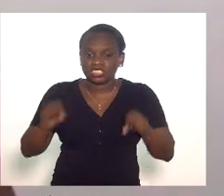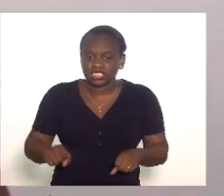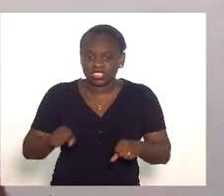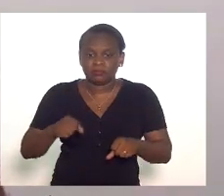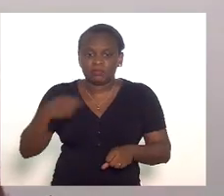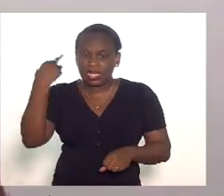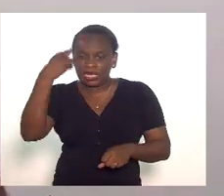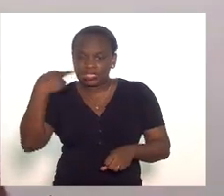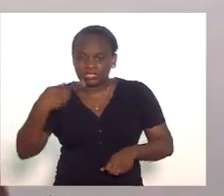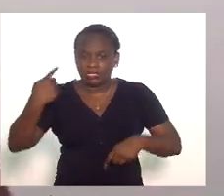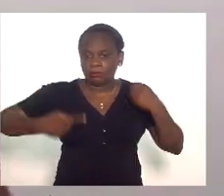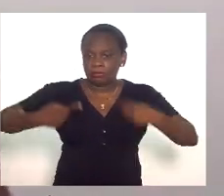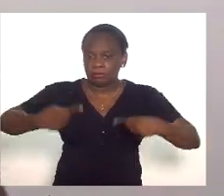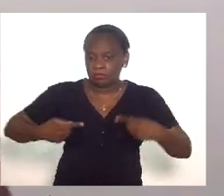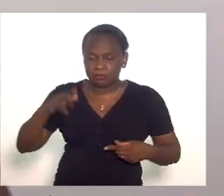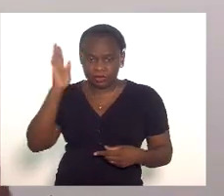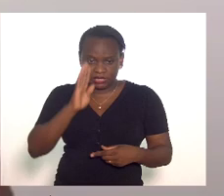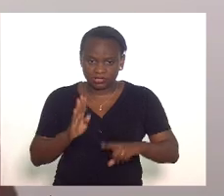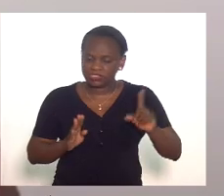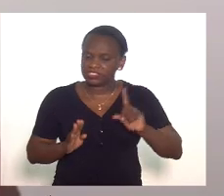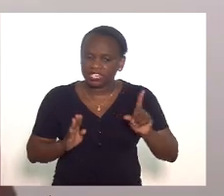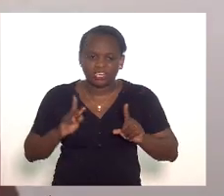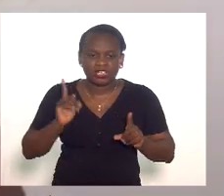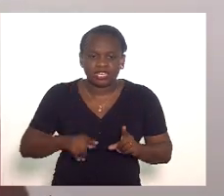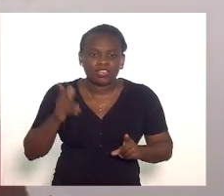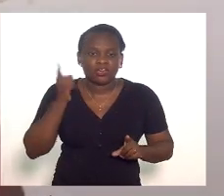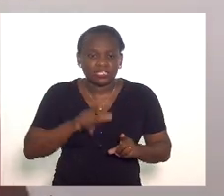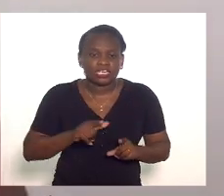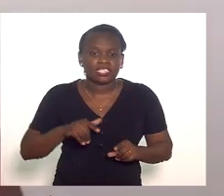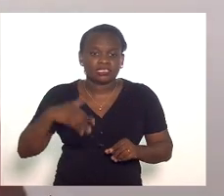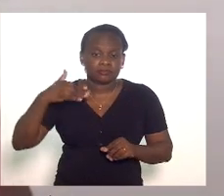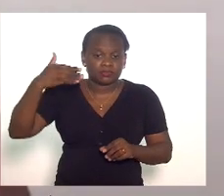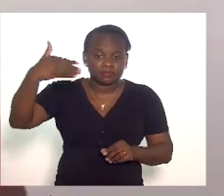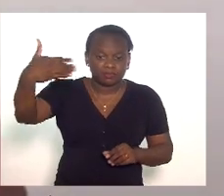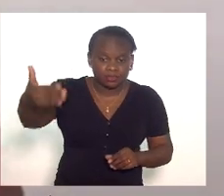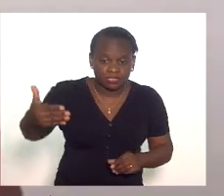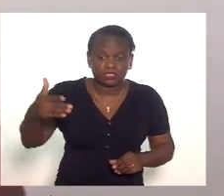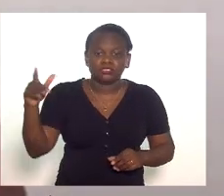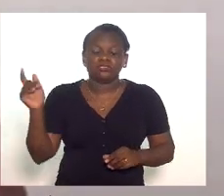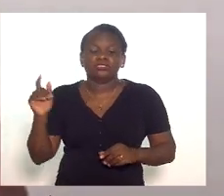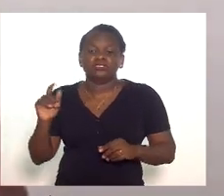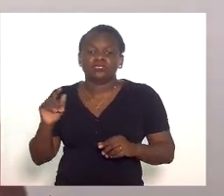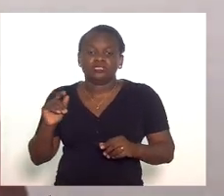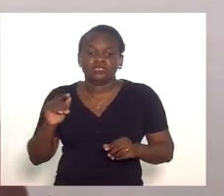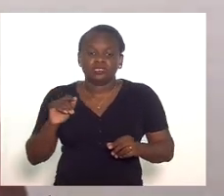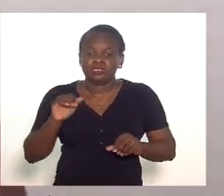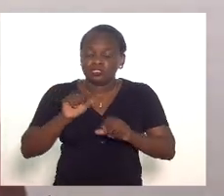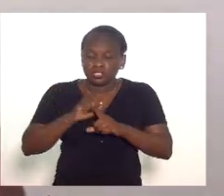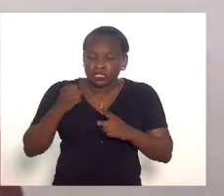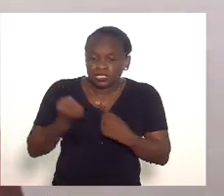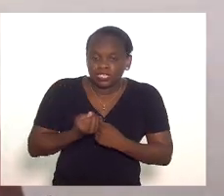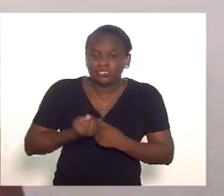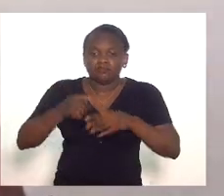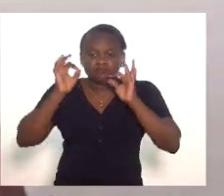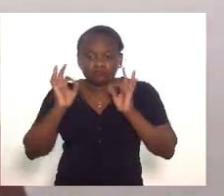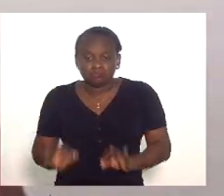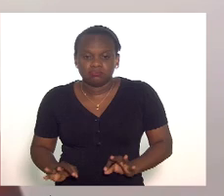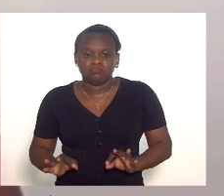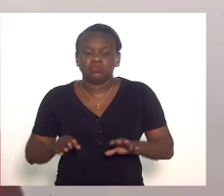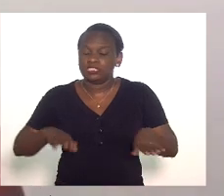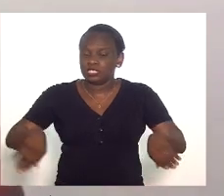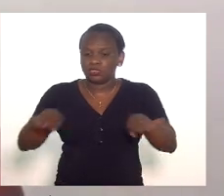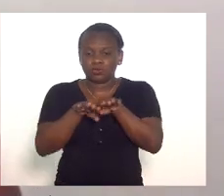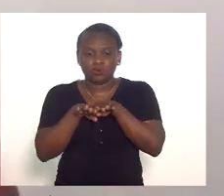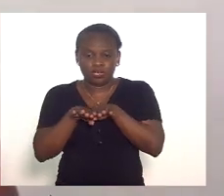punitivista no Brasil mas para que a gente consiga lá na frente saltar para uma sociedade efetivamente com